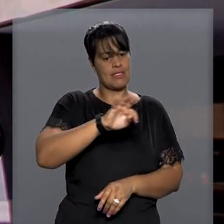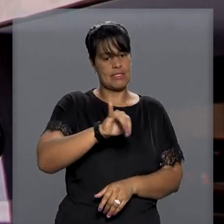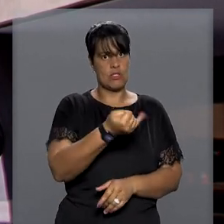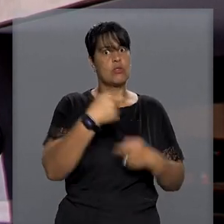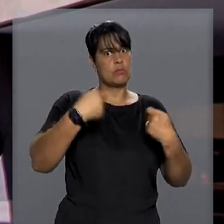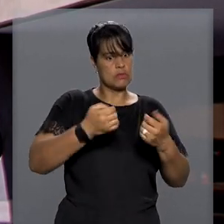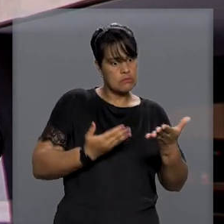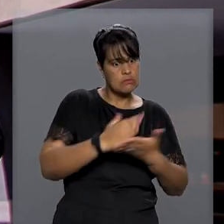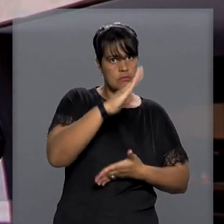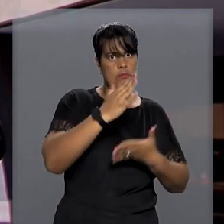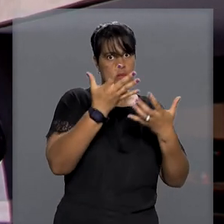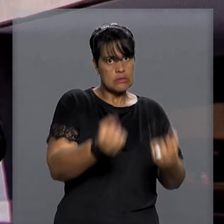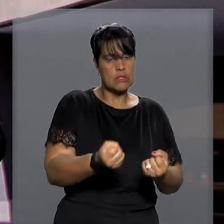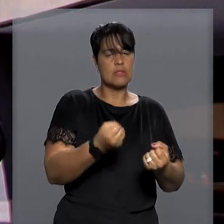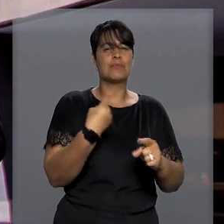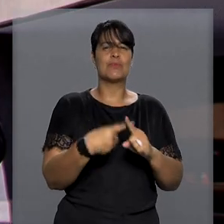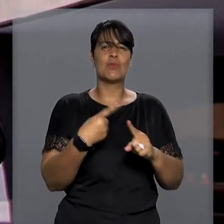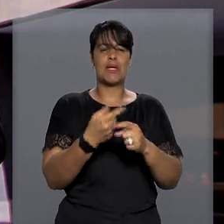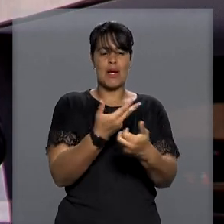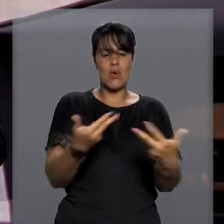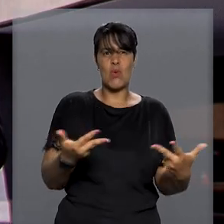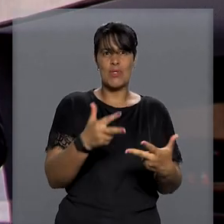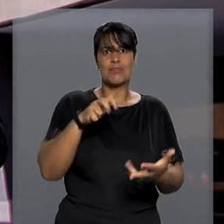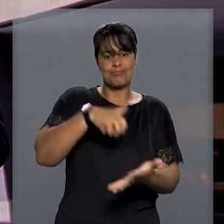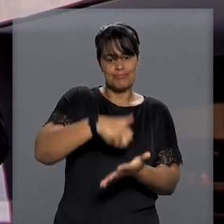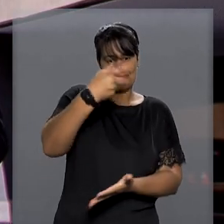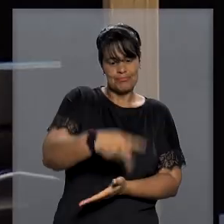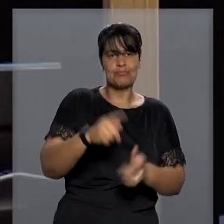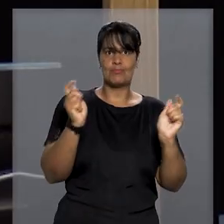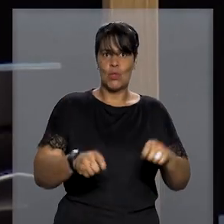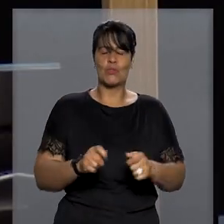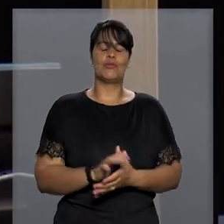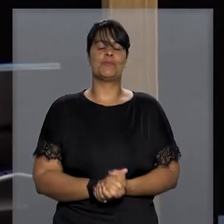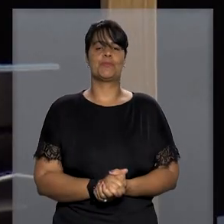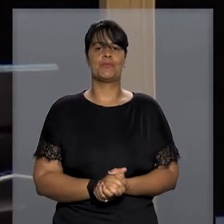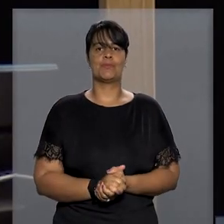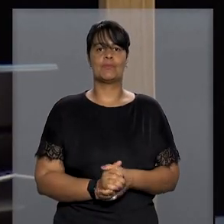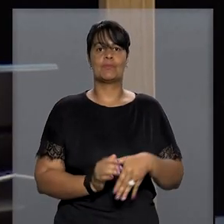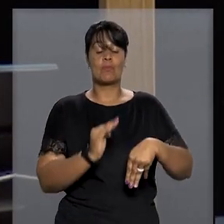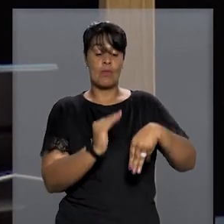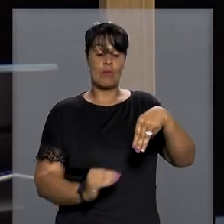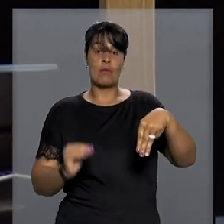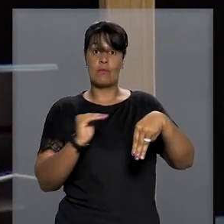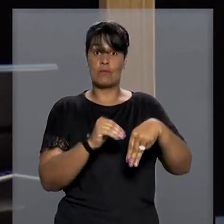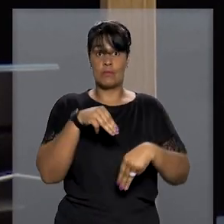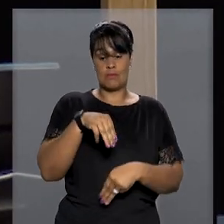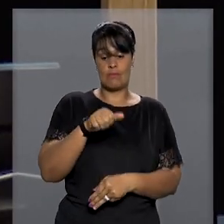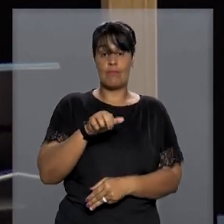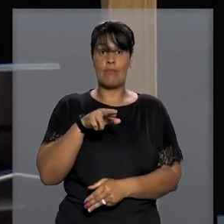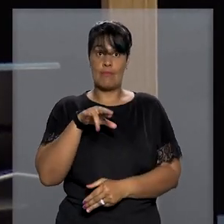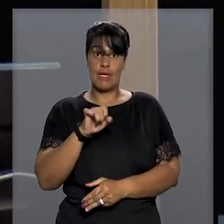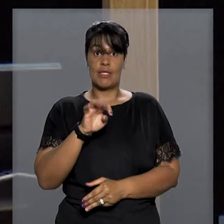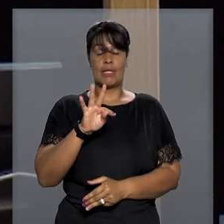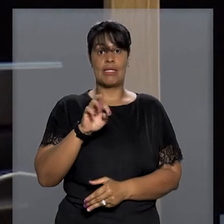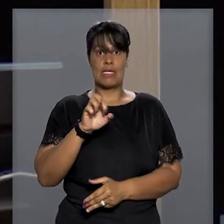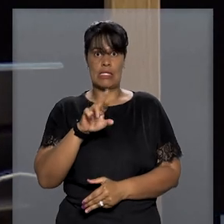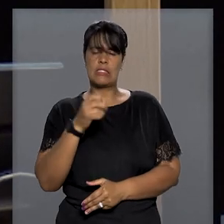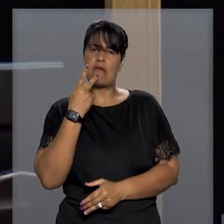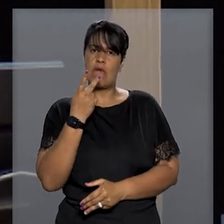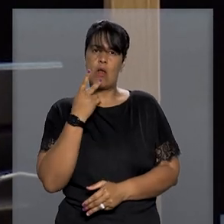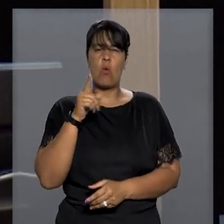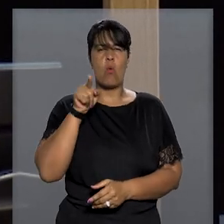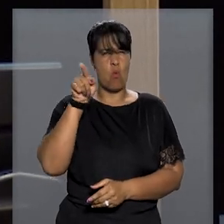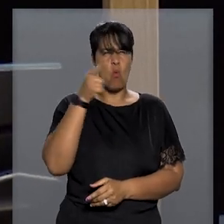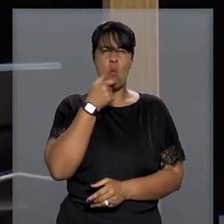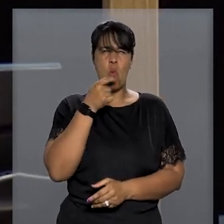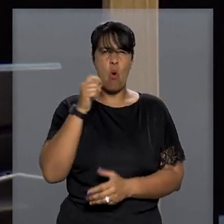necessária para que a sentença estrangeira tenha efeitos no Brasil. Ao analisar o pedido, a ministra Maria Tereza destacou que, embora os